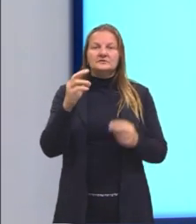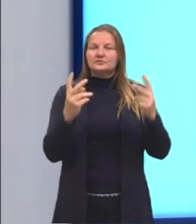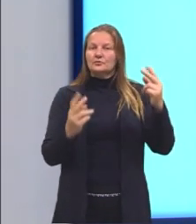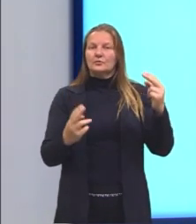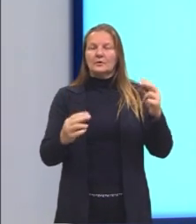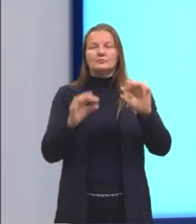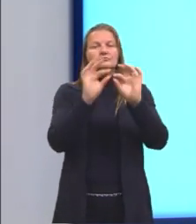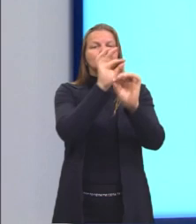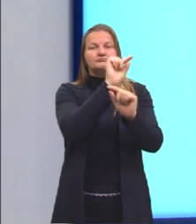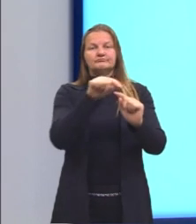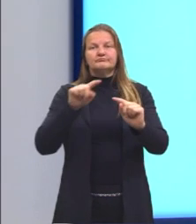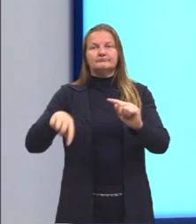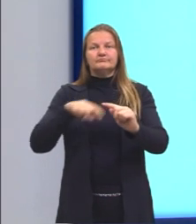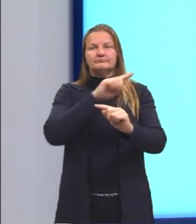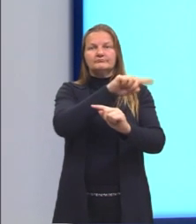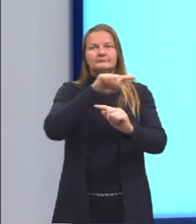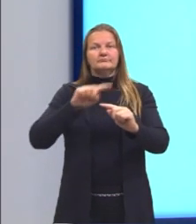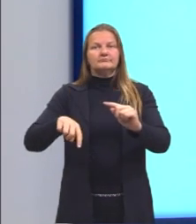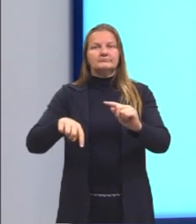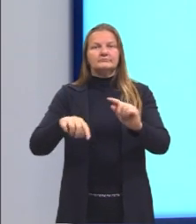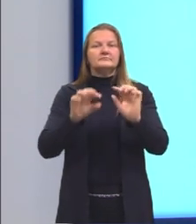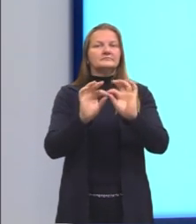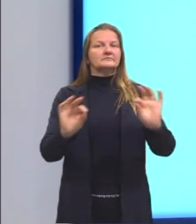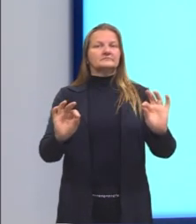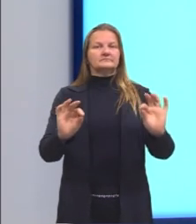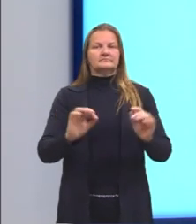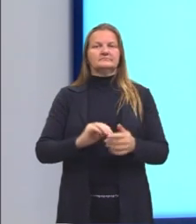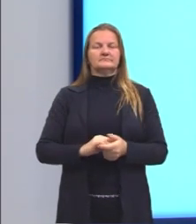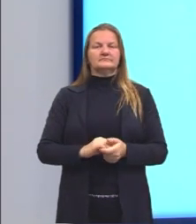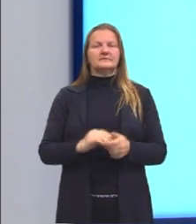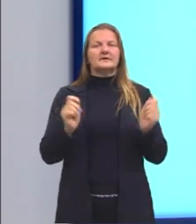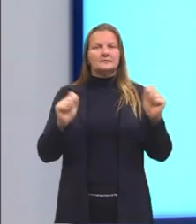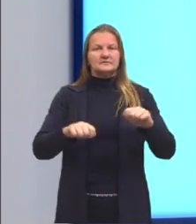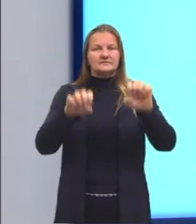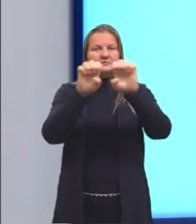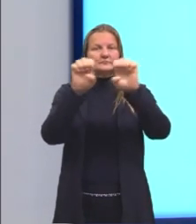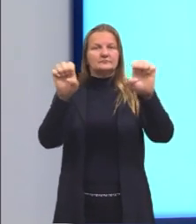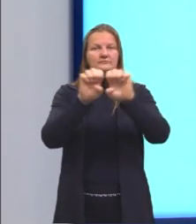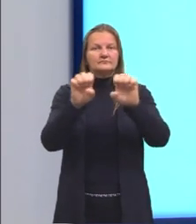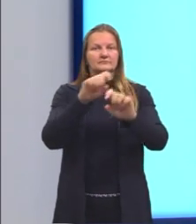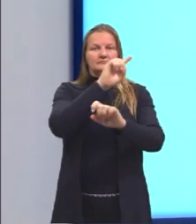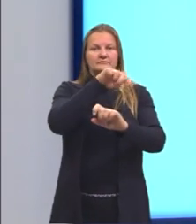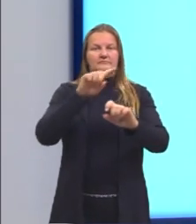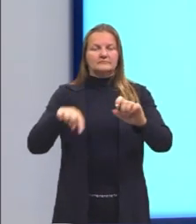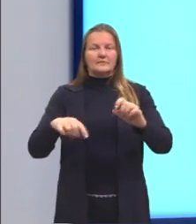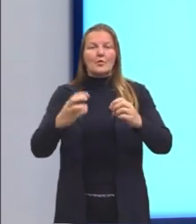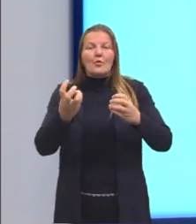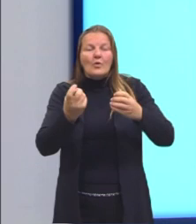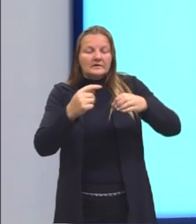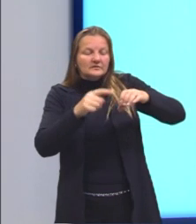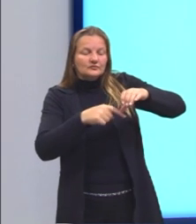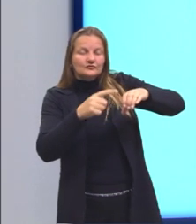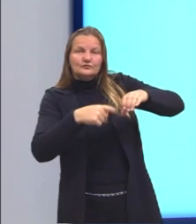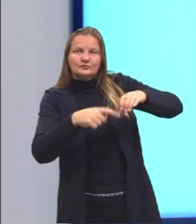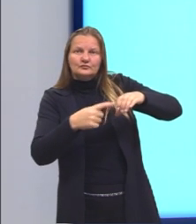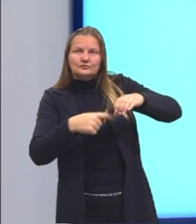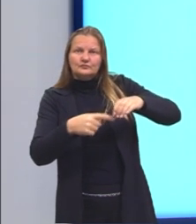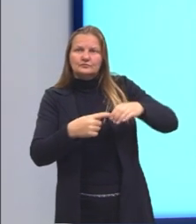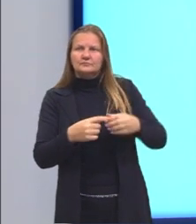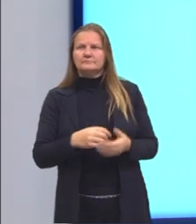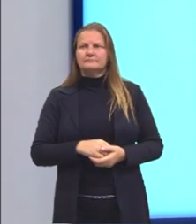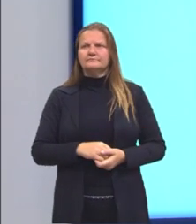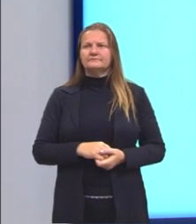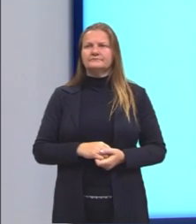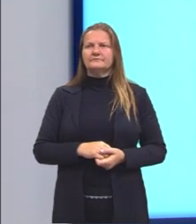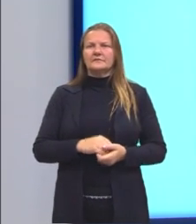simplificar elas aqui da nossa equação, do número de voltas. Observem que, além de